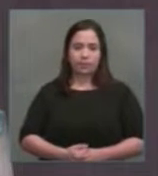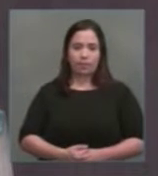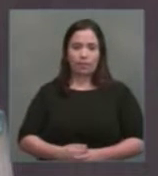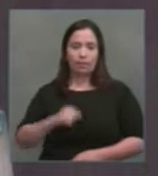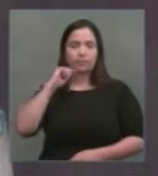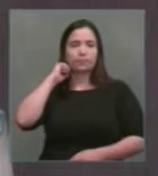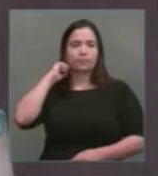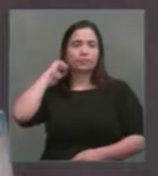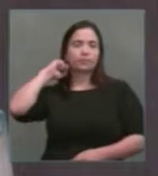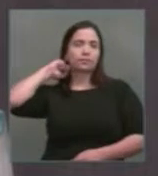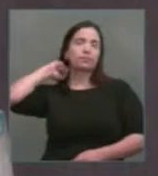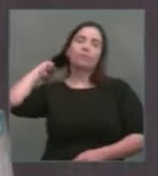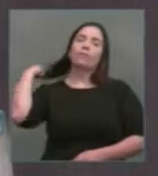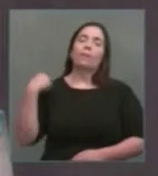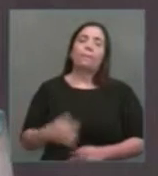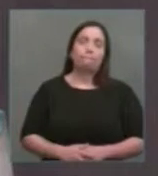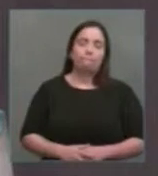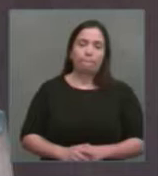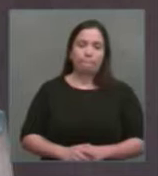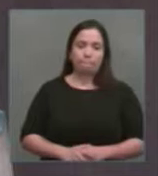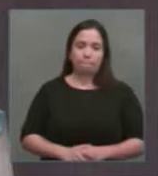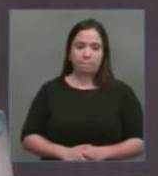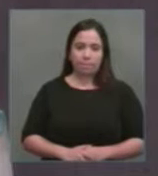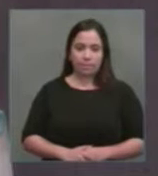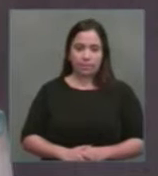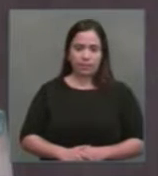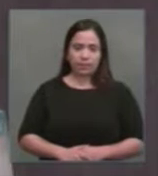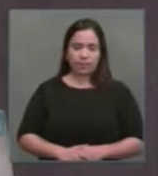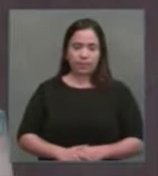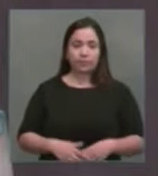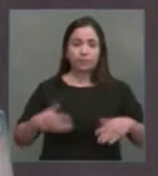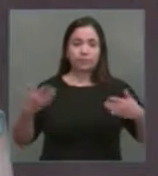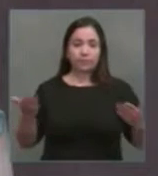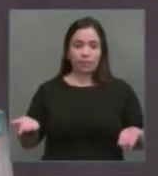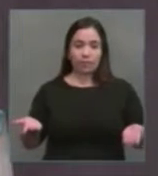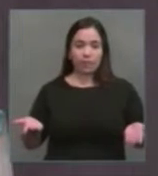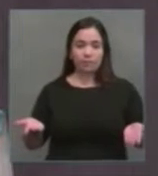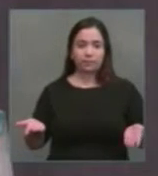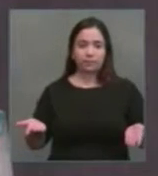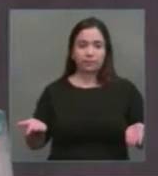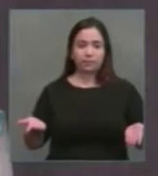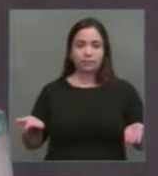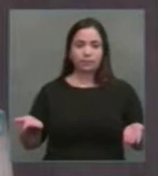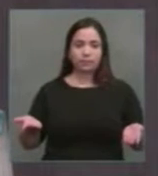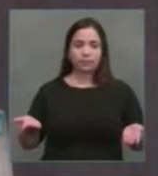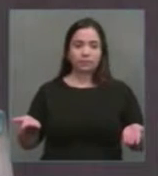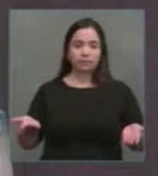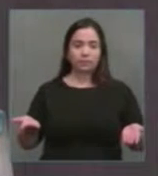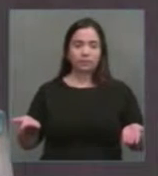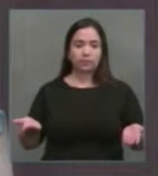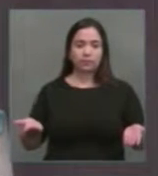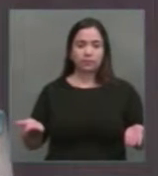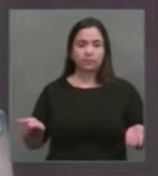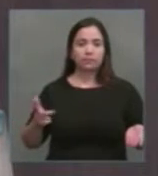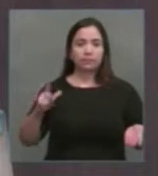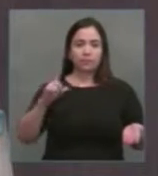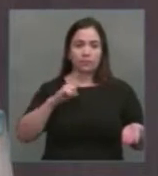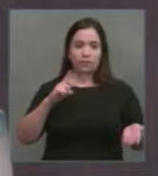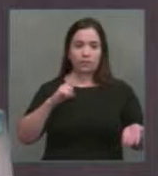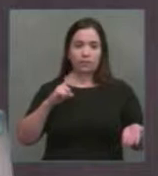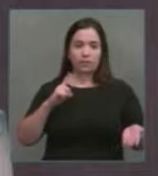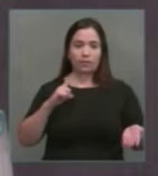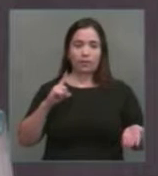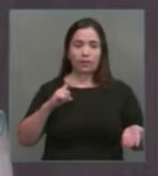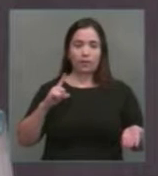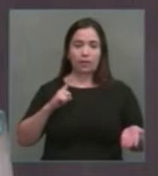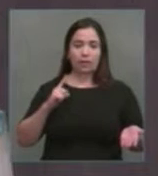O que seria, o que será um lockout, lockout é greve do patronato, lockout é quando